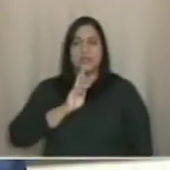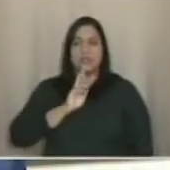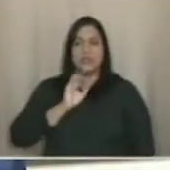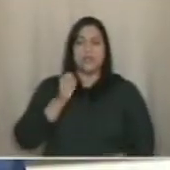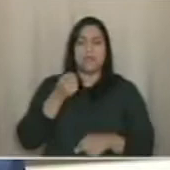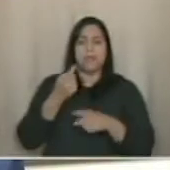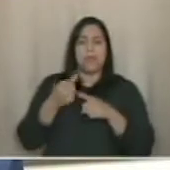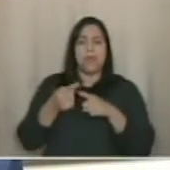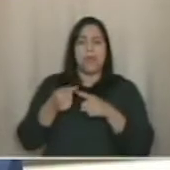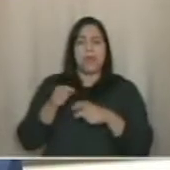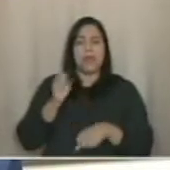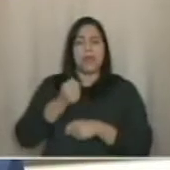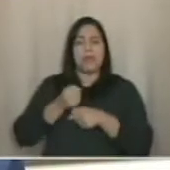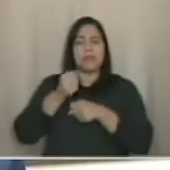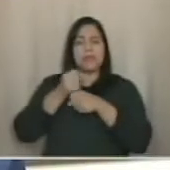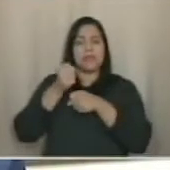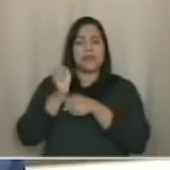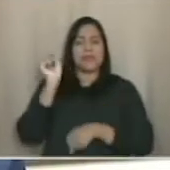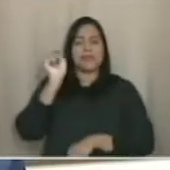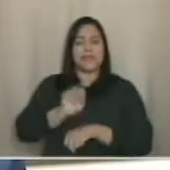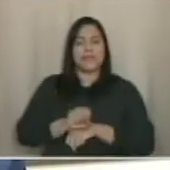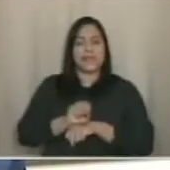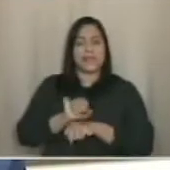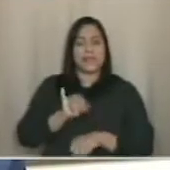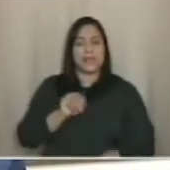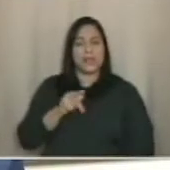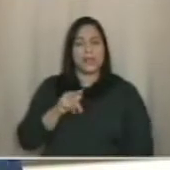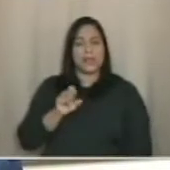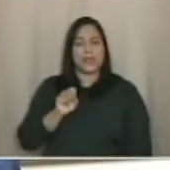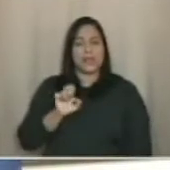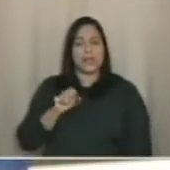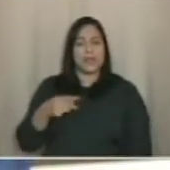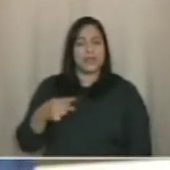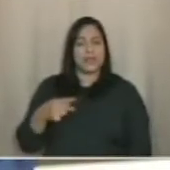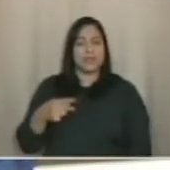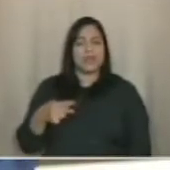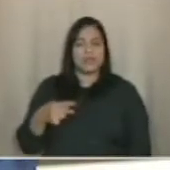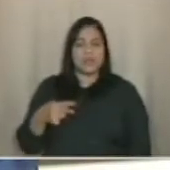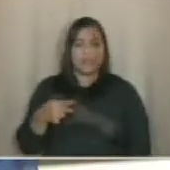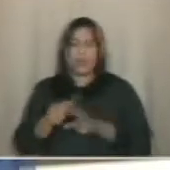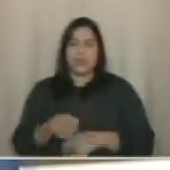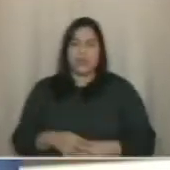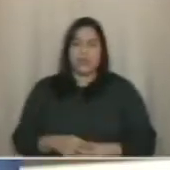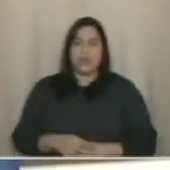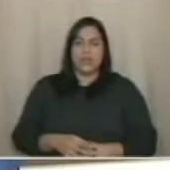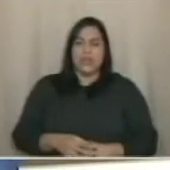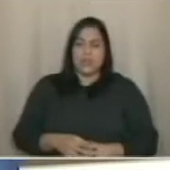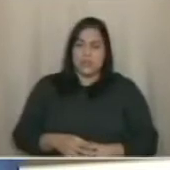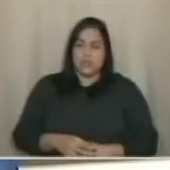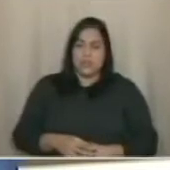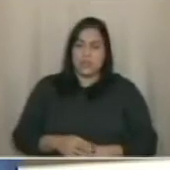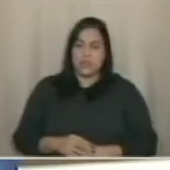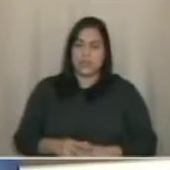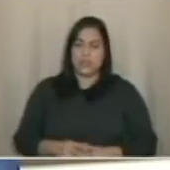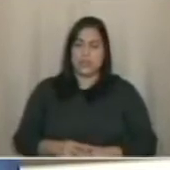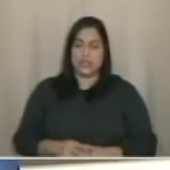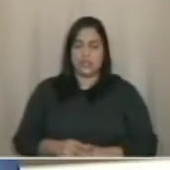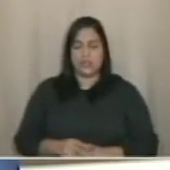estão paradas. 36 milhões foi anunciado. Dia 26 de maio, para anunciar uma obra